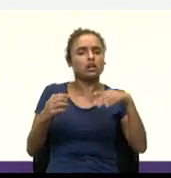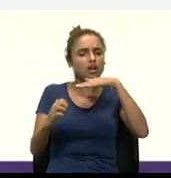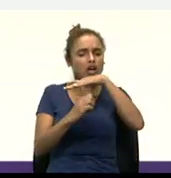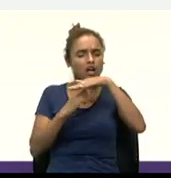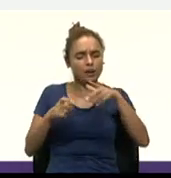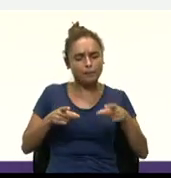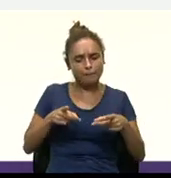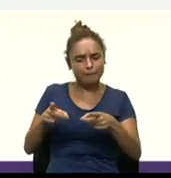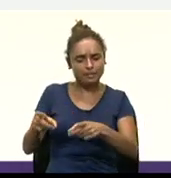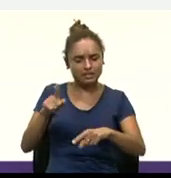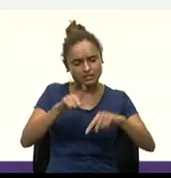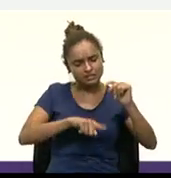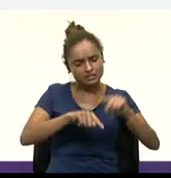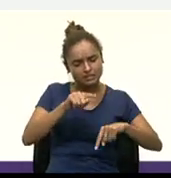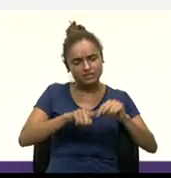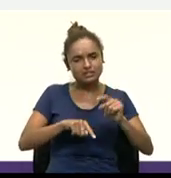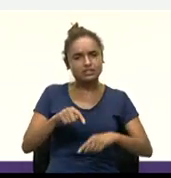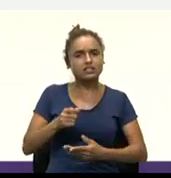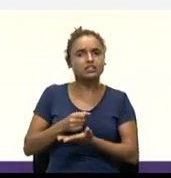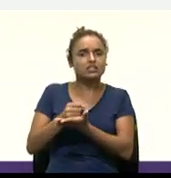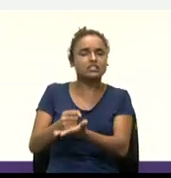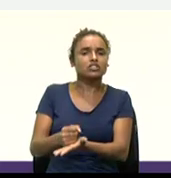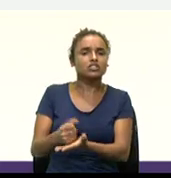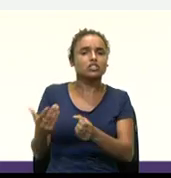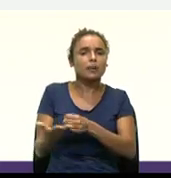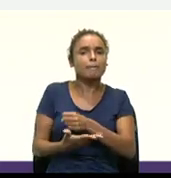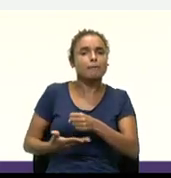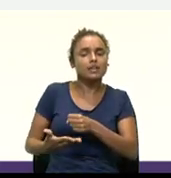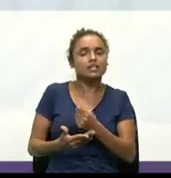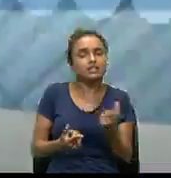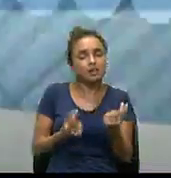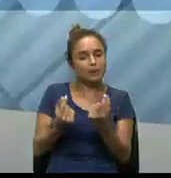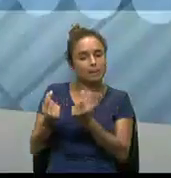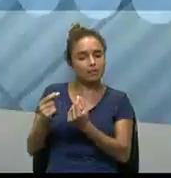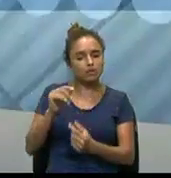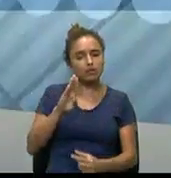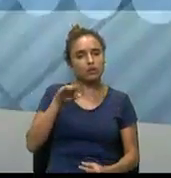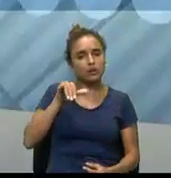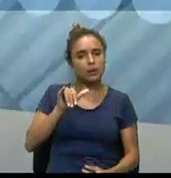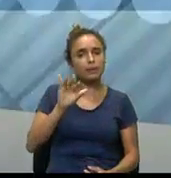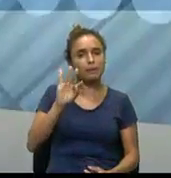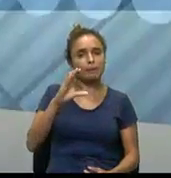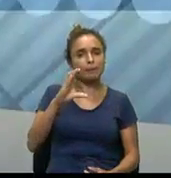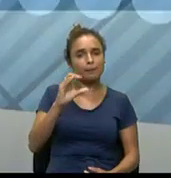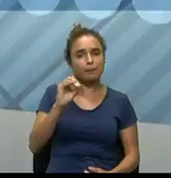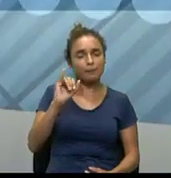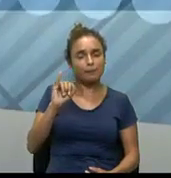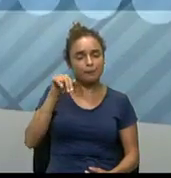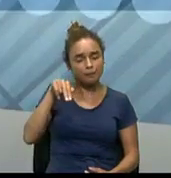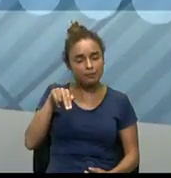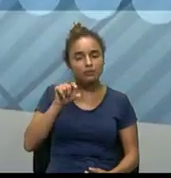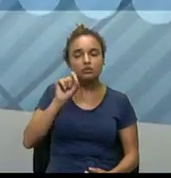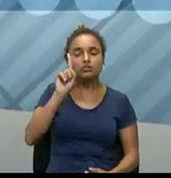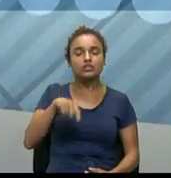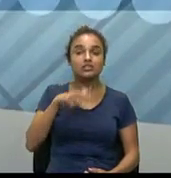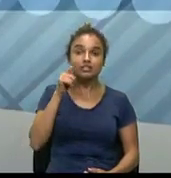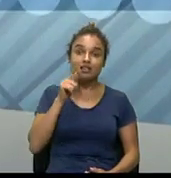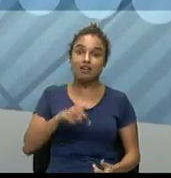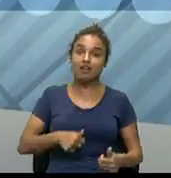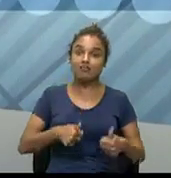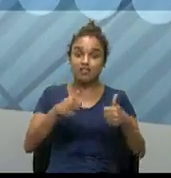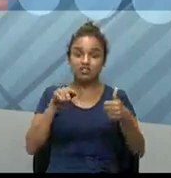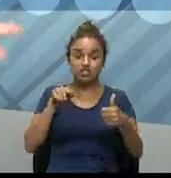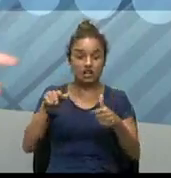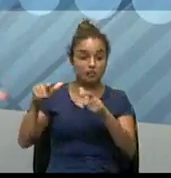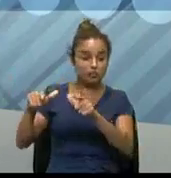vendem produtos e serviços através da Bitcoin? E quais são as vantagens, né? Então,